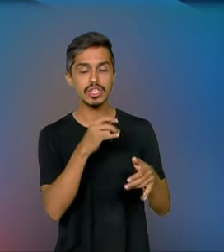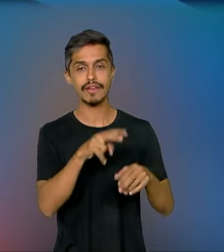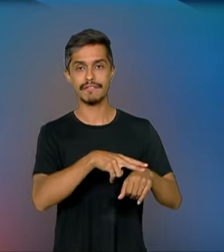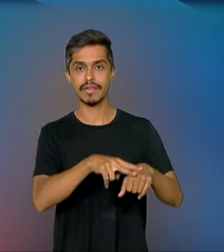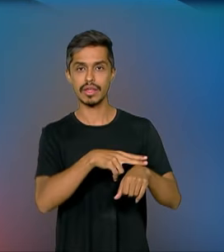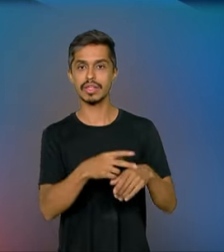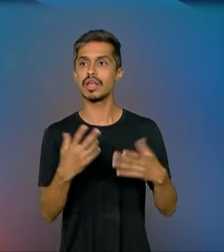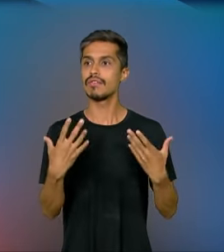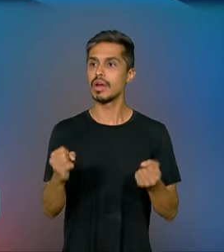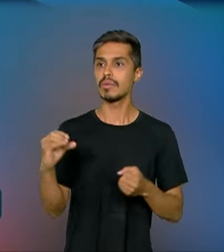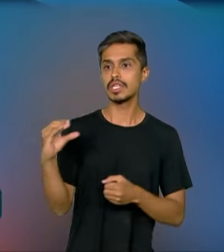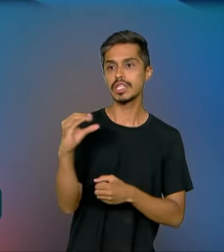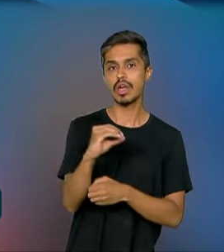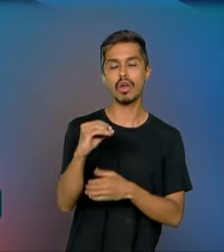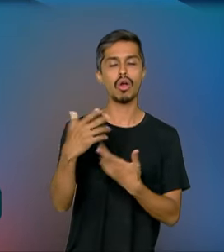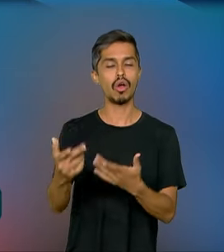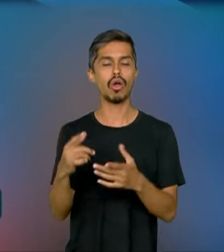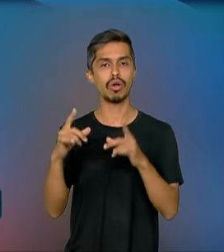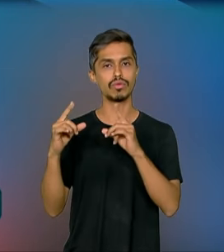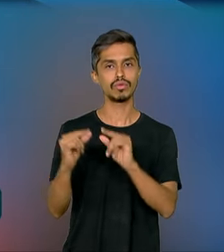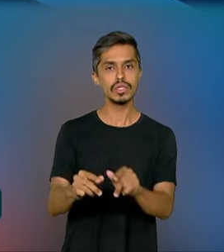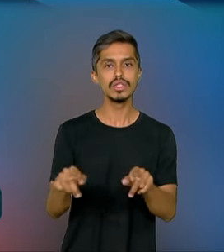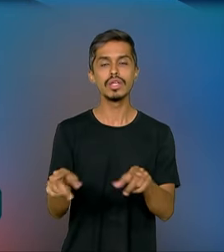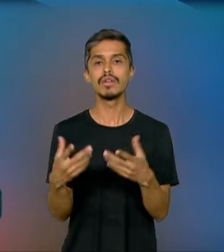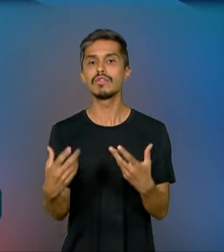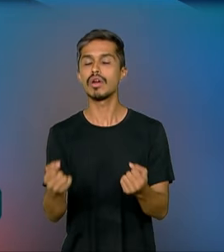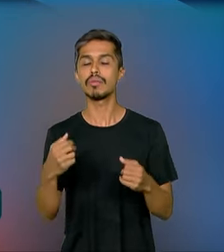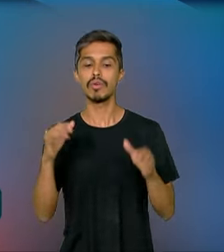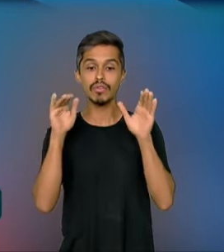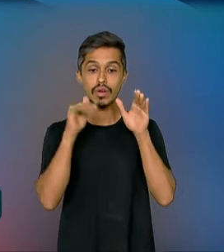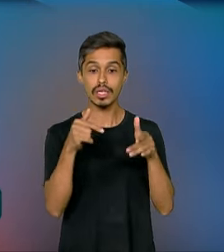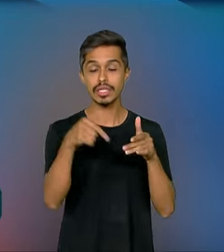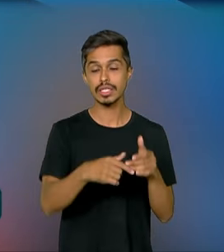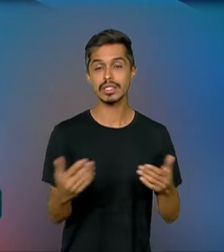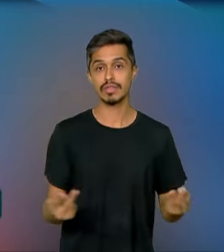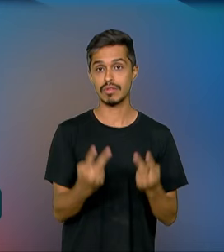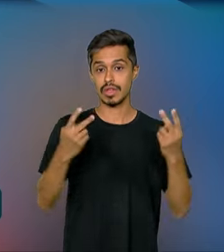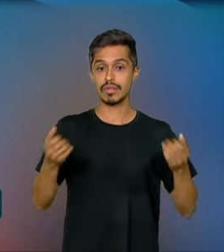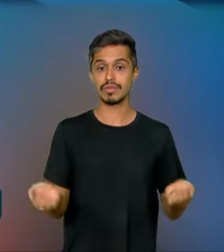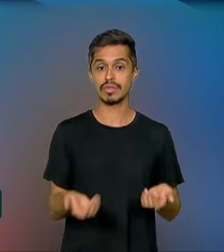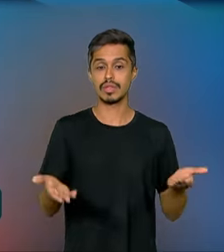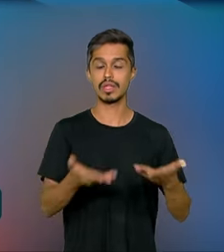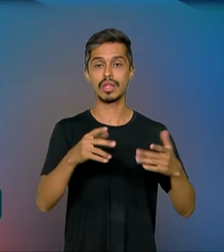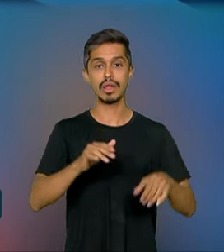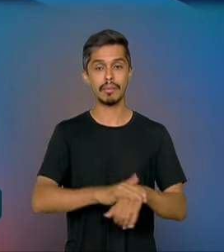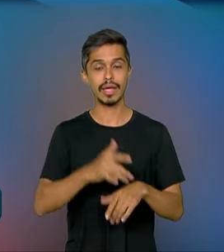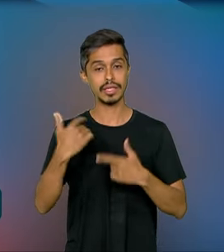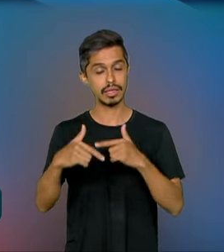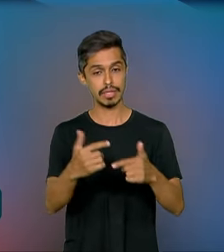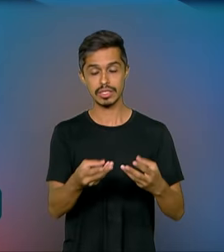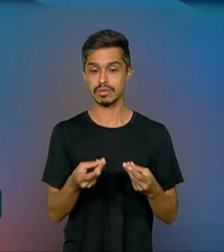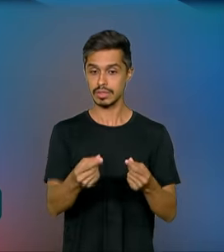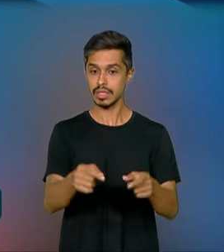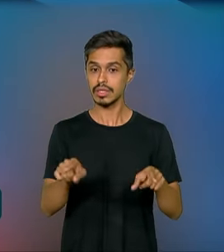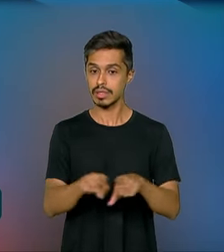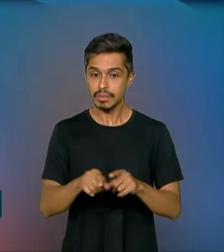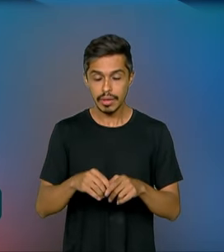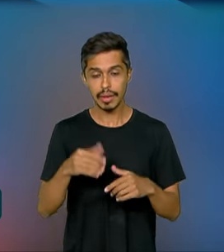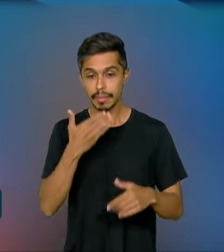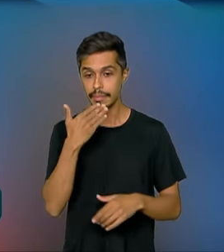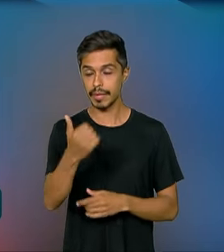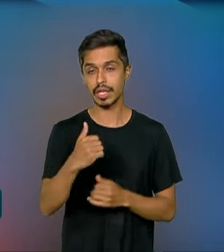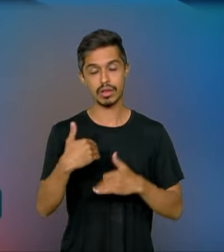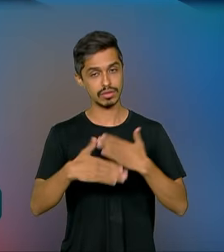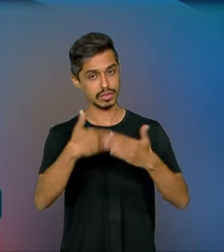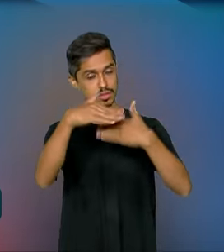descarbonizar, vamos alavancar isso para recuperar a nossa manufatura, para agregar gavô, para agregar mais emprego de qualidade, para melhorar o desenvolvimento